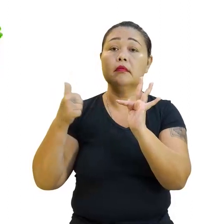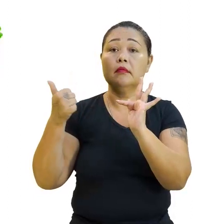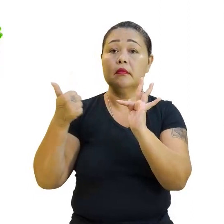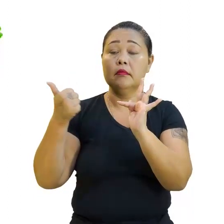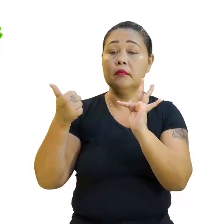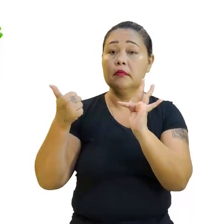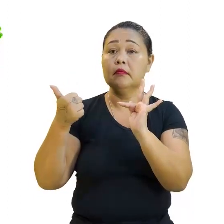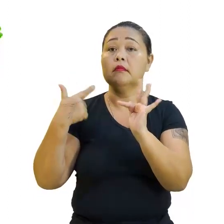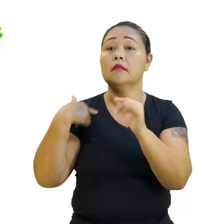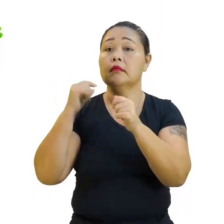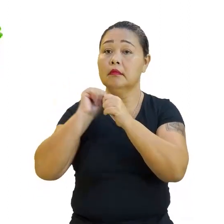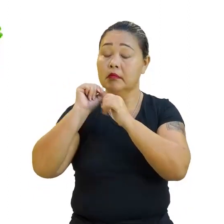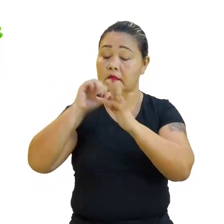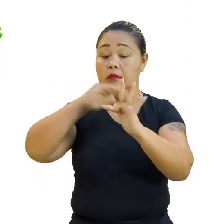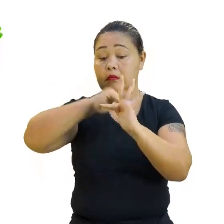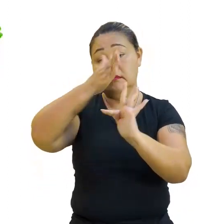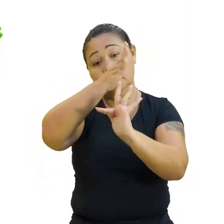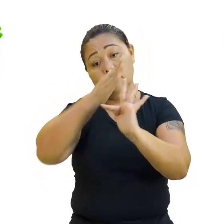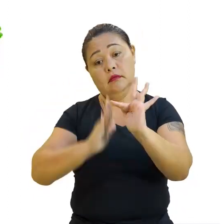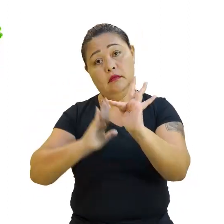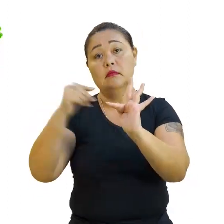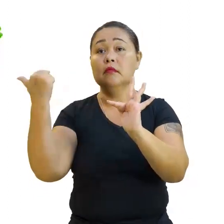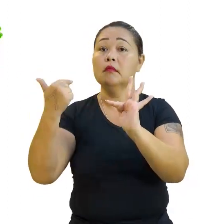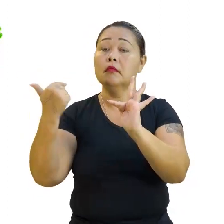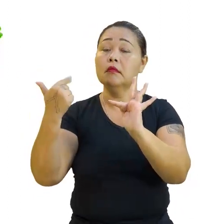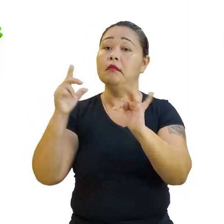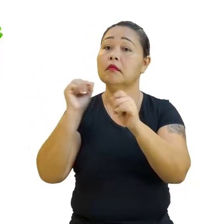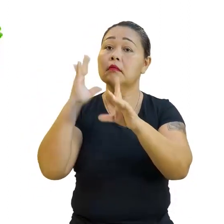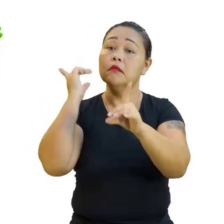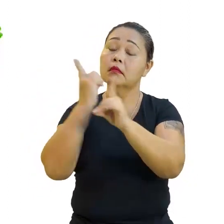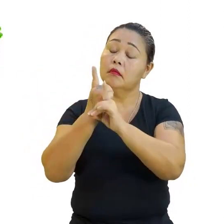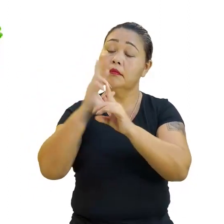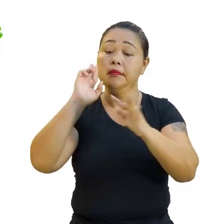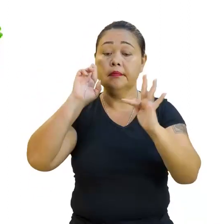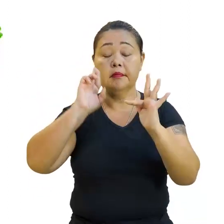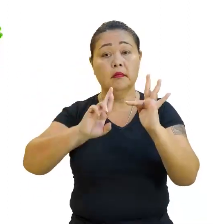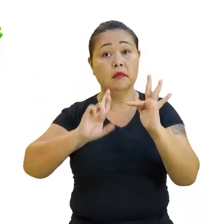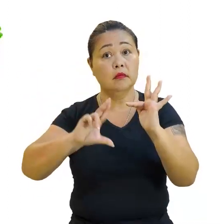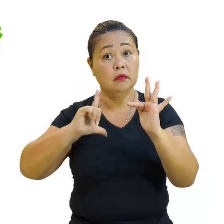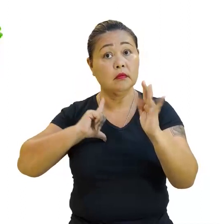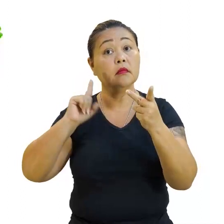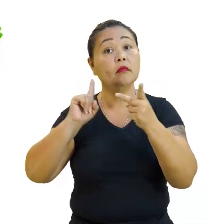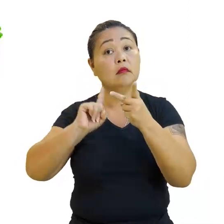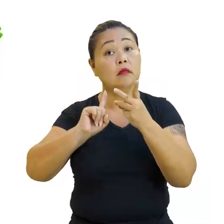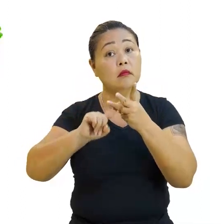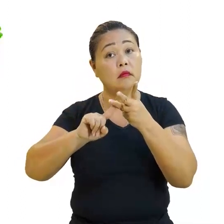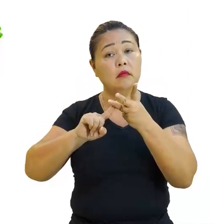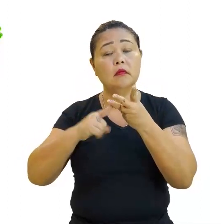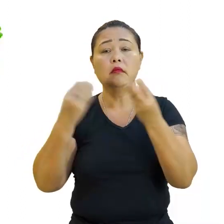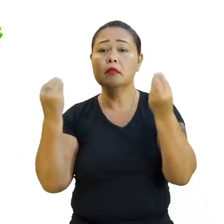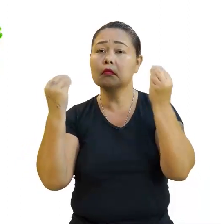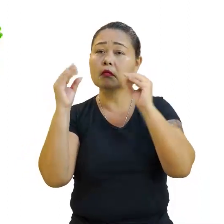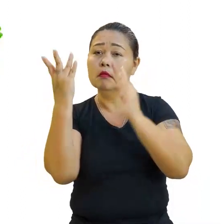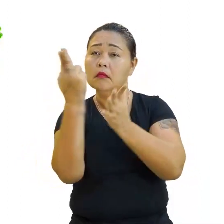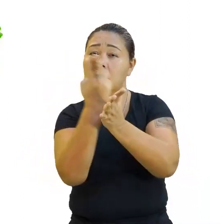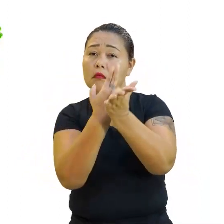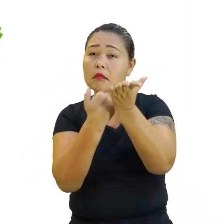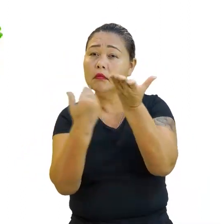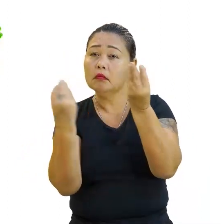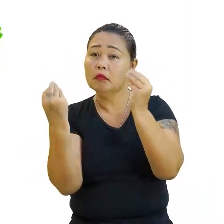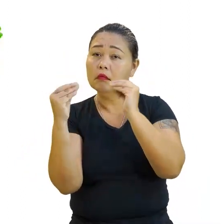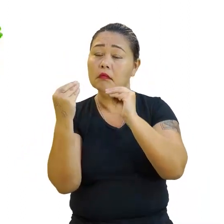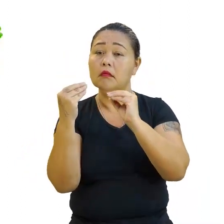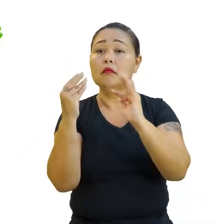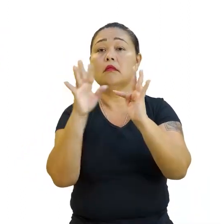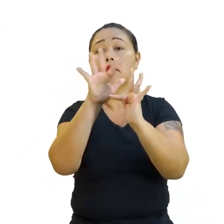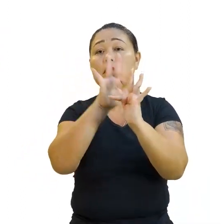ver se é crescente ou decrescente. No segundo, a gente achou a raiz. Isso. E agora a gente iniciou fazendo um esboço, né? Um esboço do